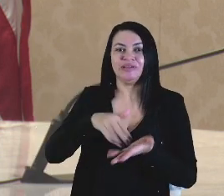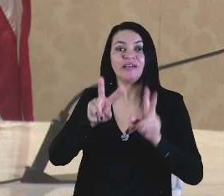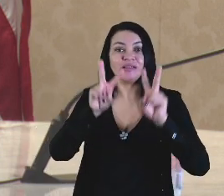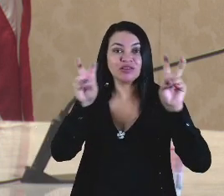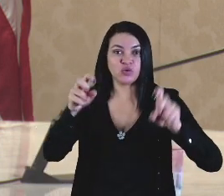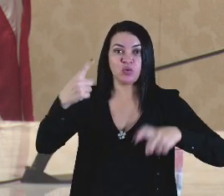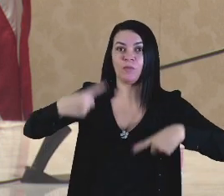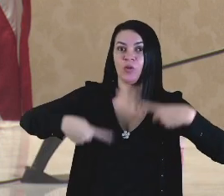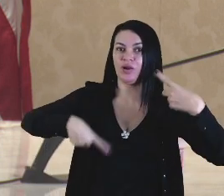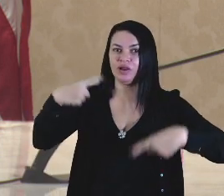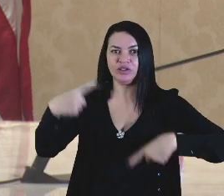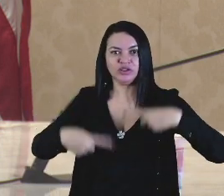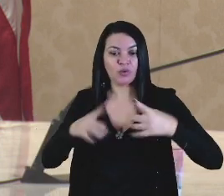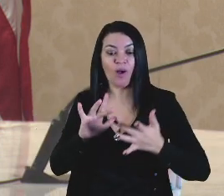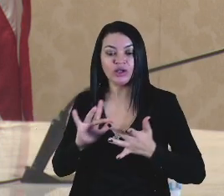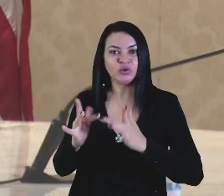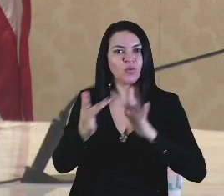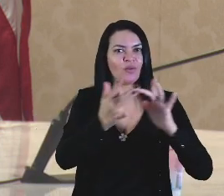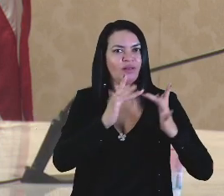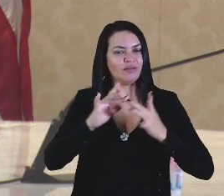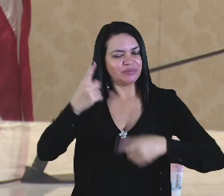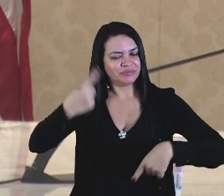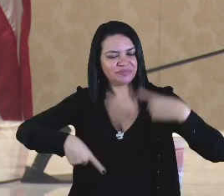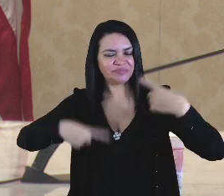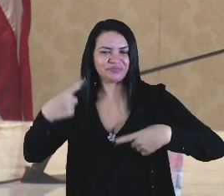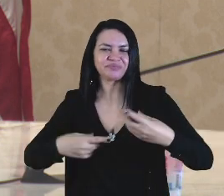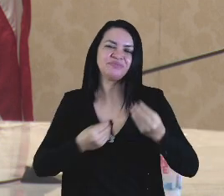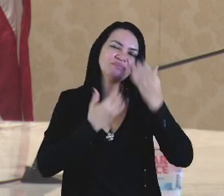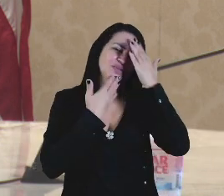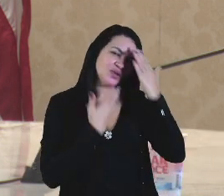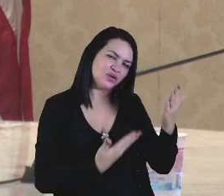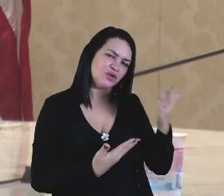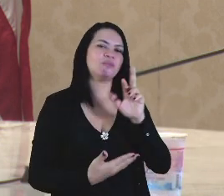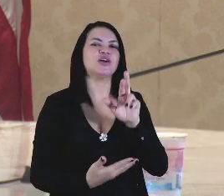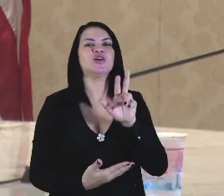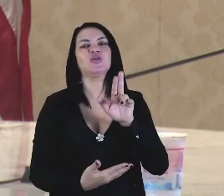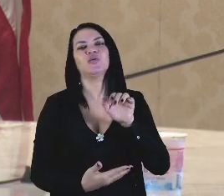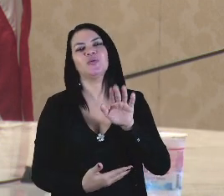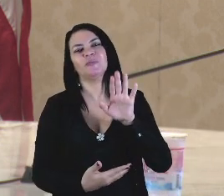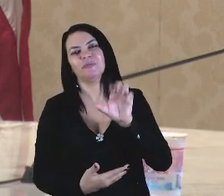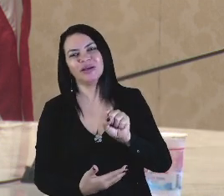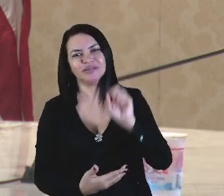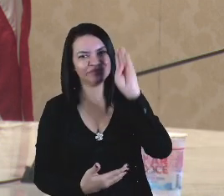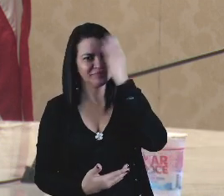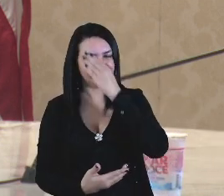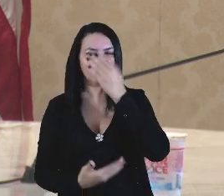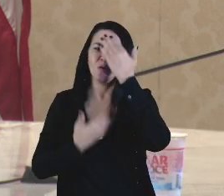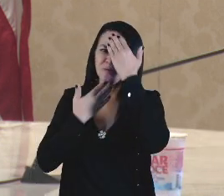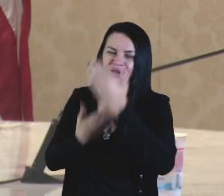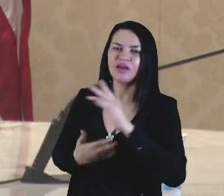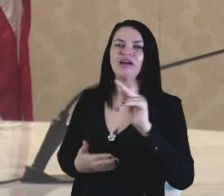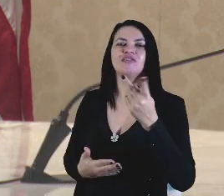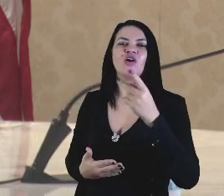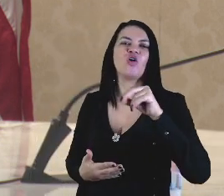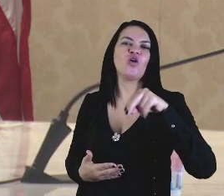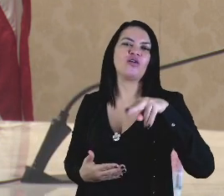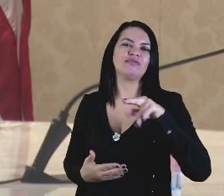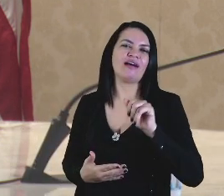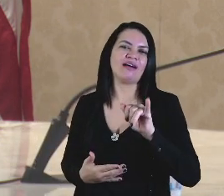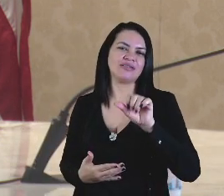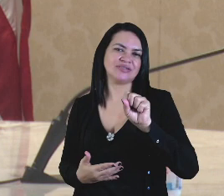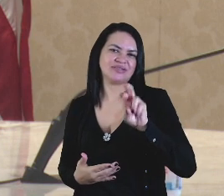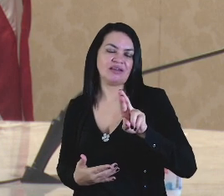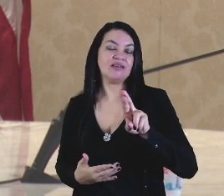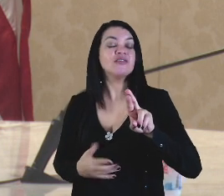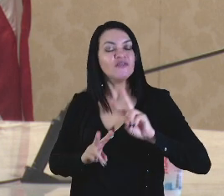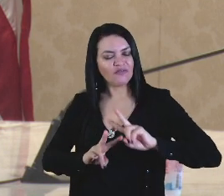Assuntos Políticos, de Articulação Política, muito obrigado, Rubens, muito obrigado a você, Ronalza, nós vamos semear mais restaurantes